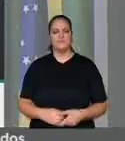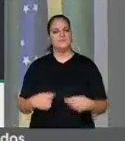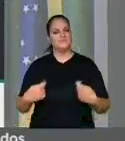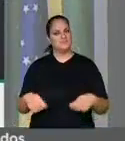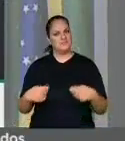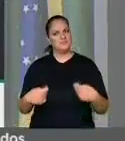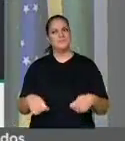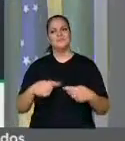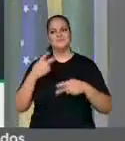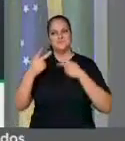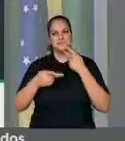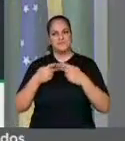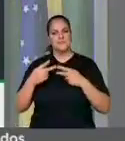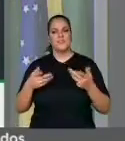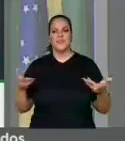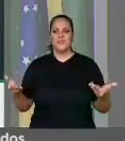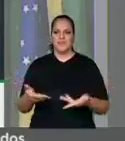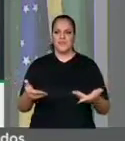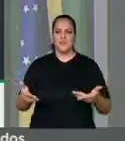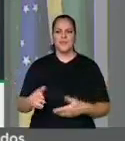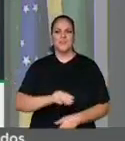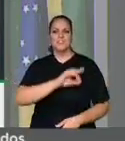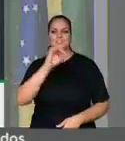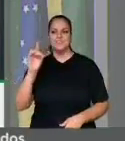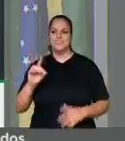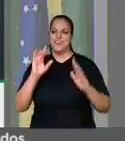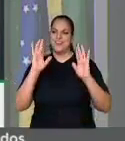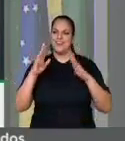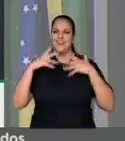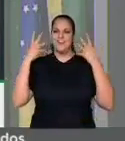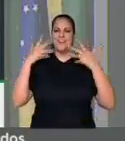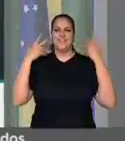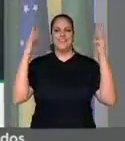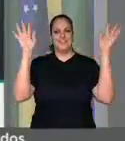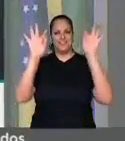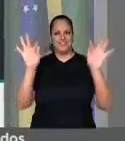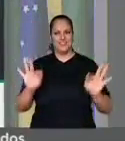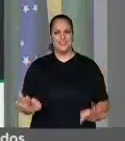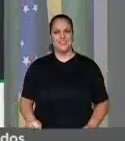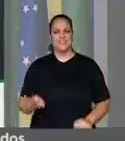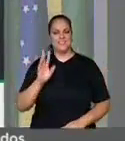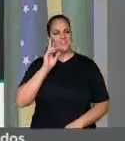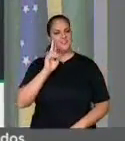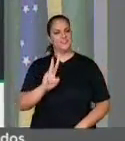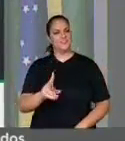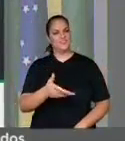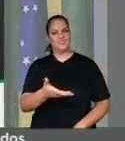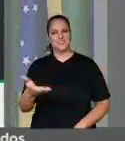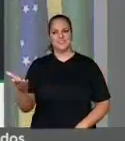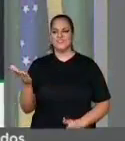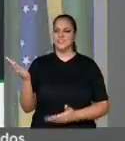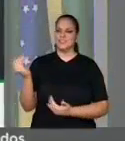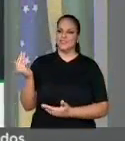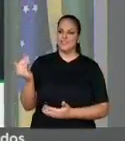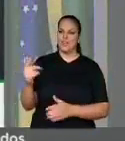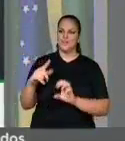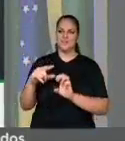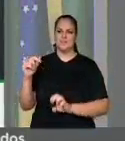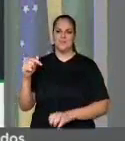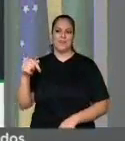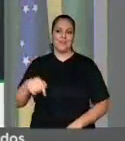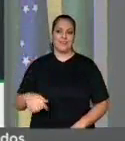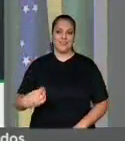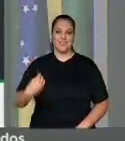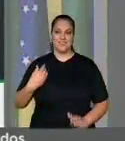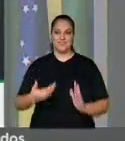que hoje é um dia de alegria e muita felicidade por verem jovens empreendedores em nossa casa. Eu